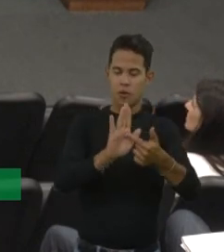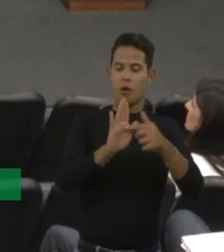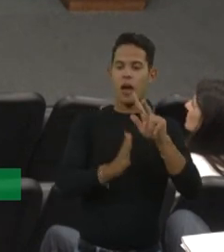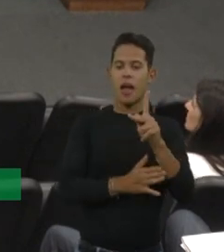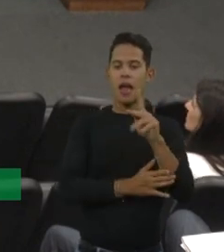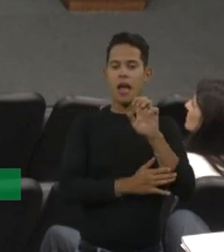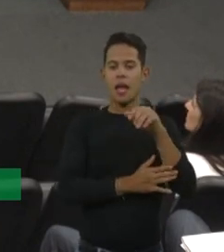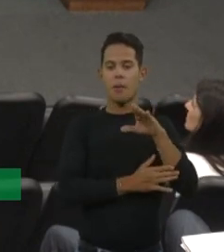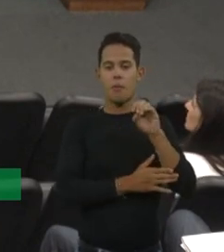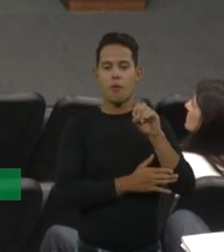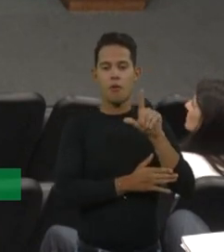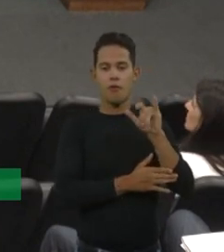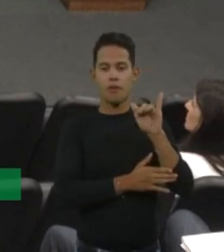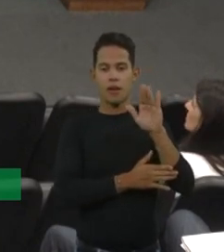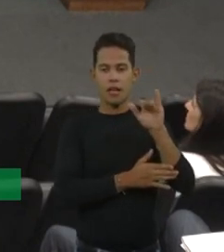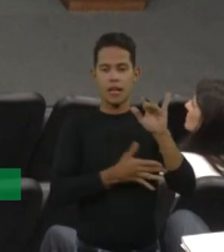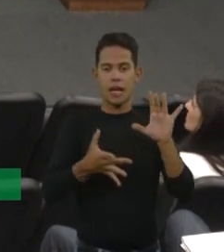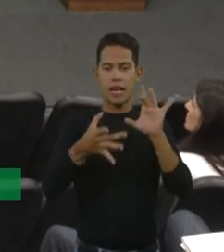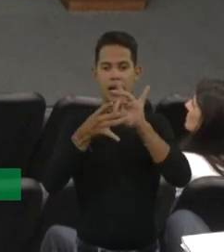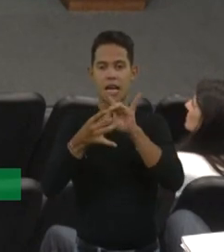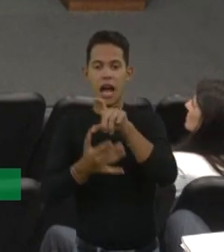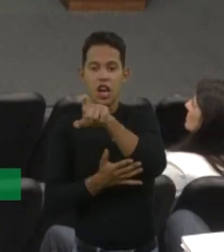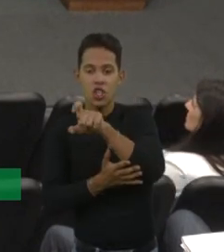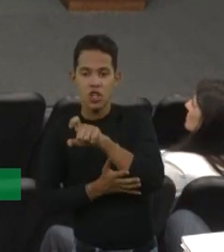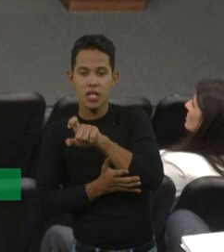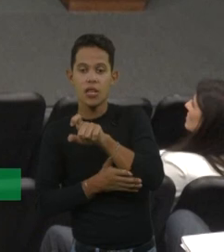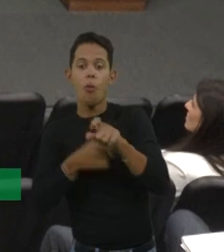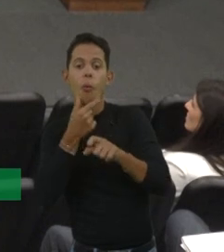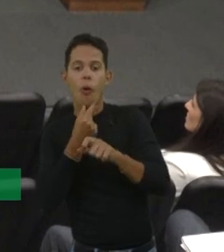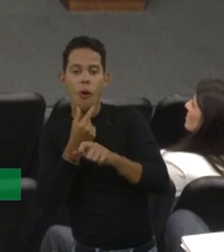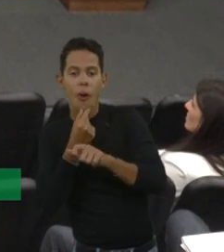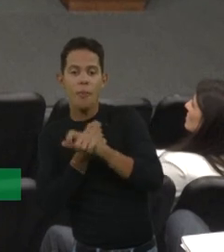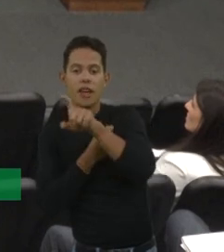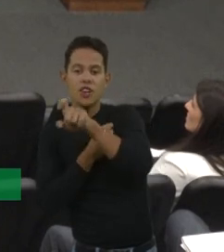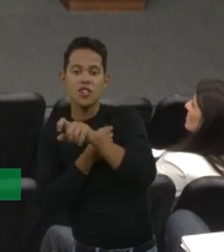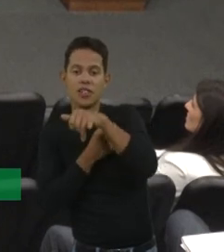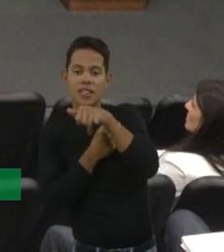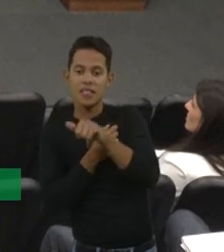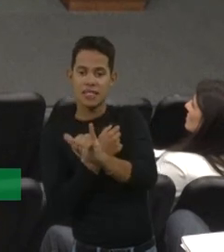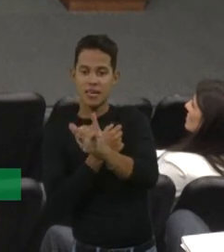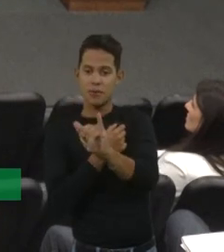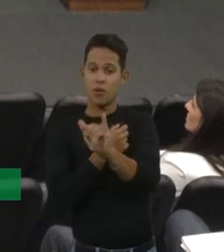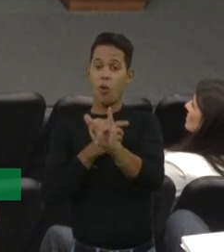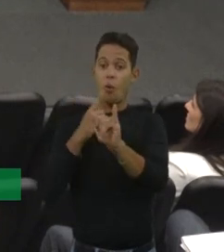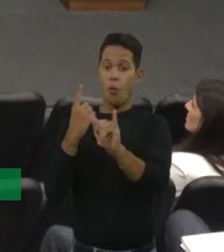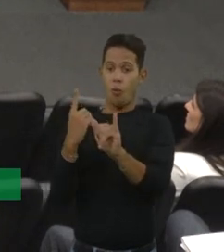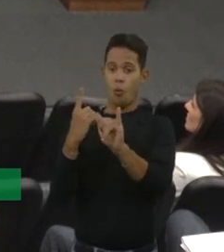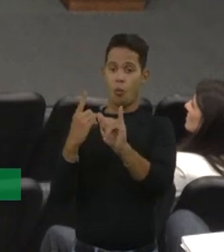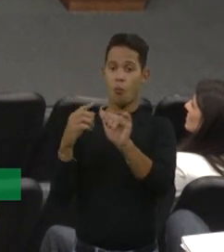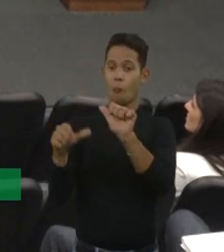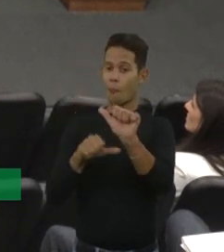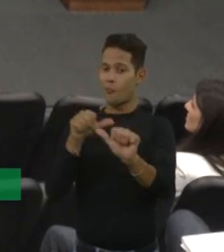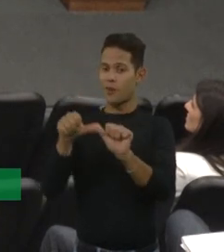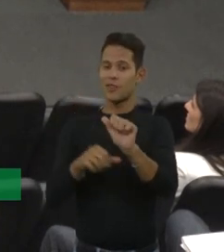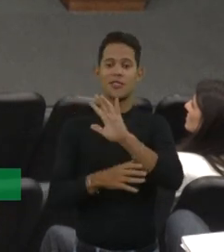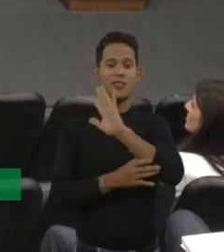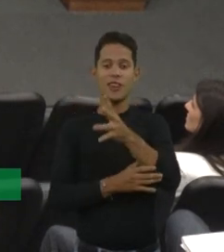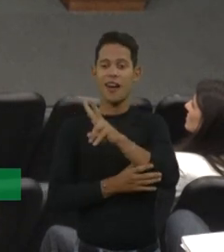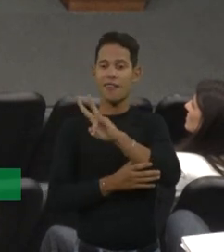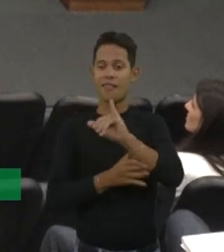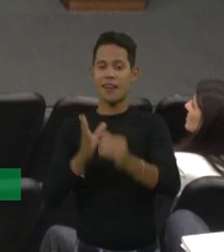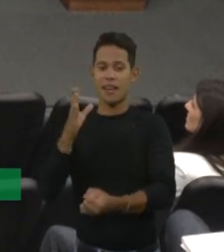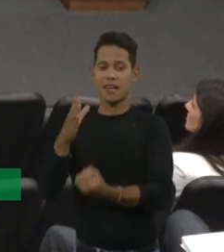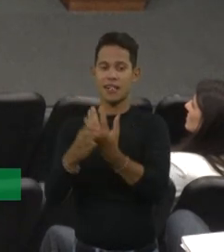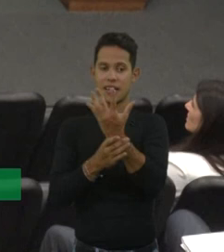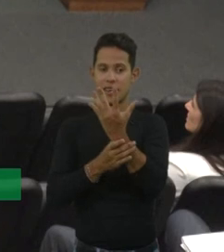Então, no homem, como o homem é XY, basta um cromossomo estar alterado que ele já desenvolve a doença. Na